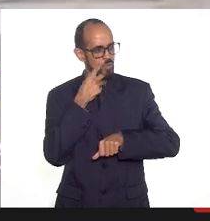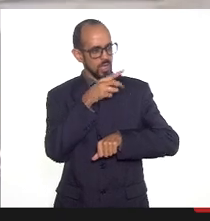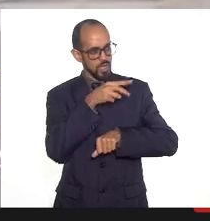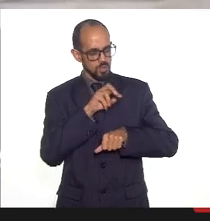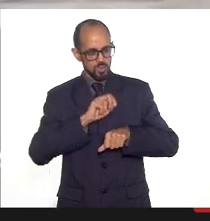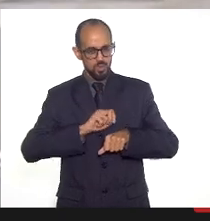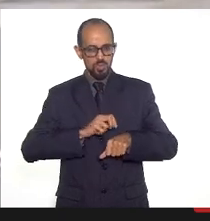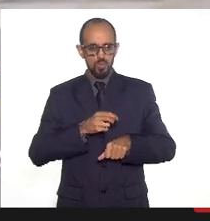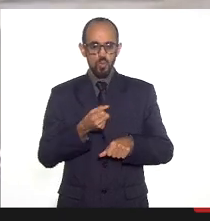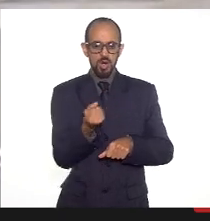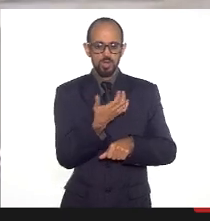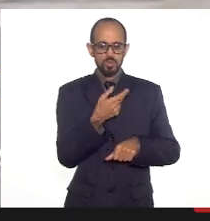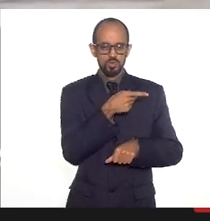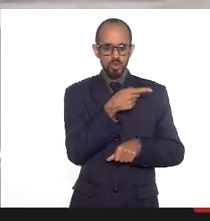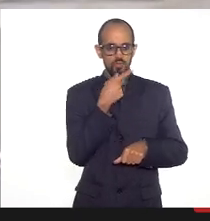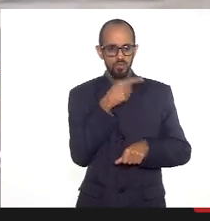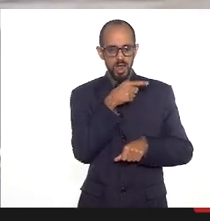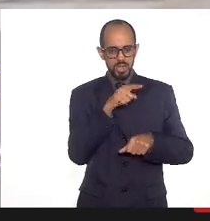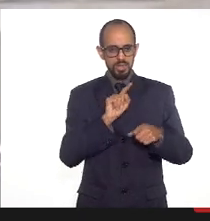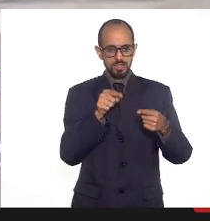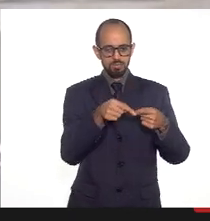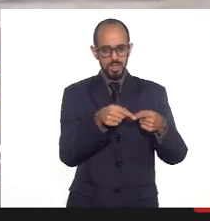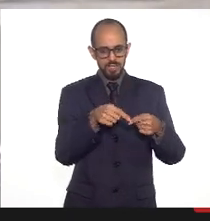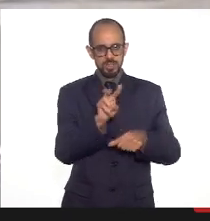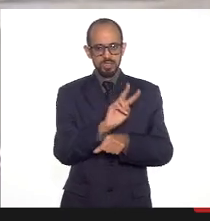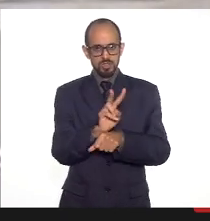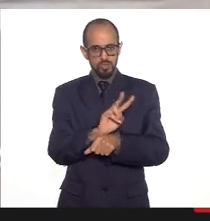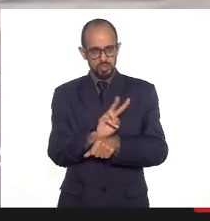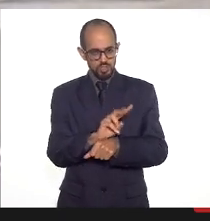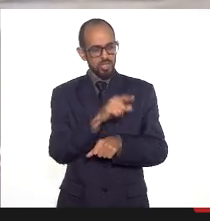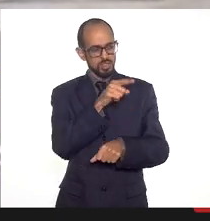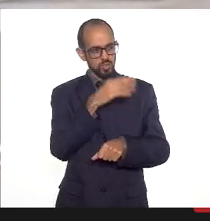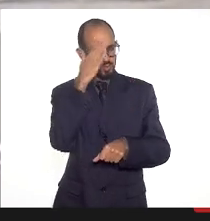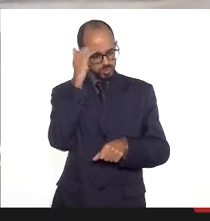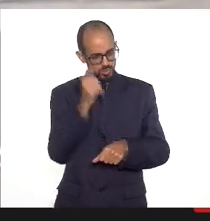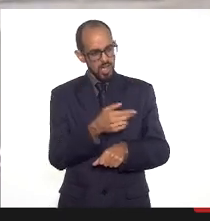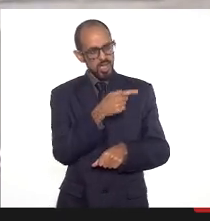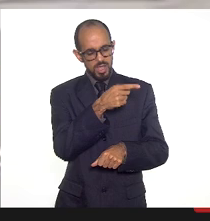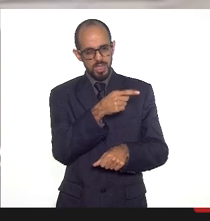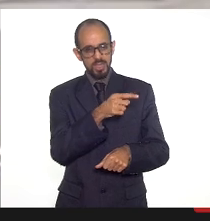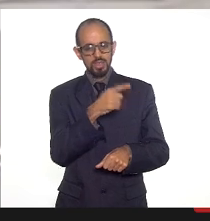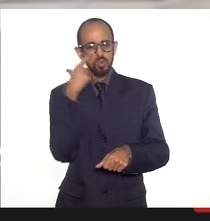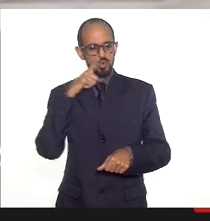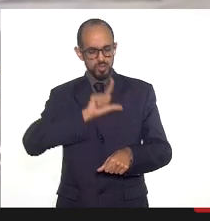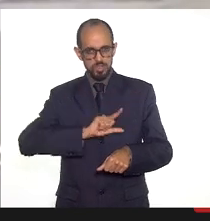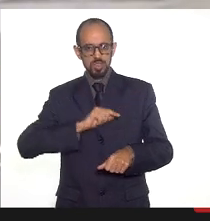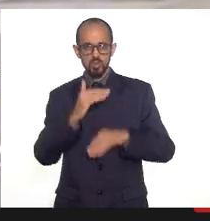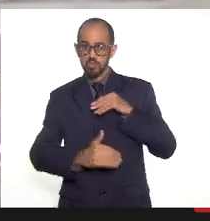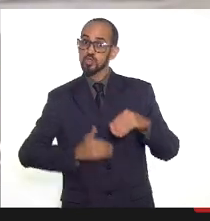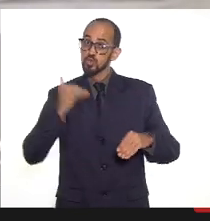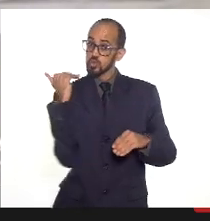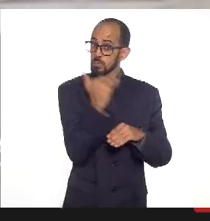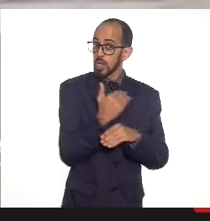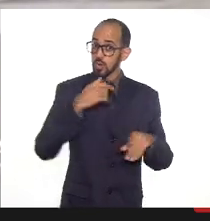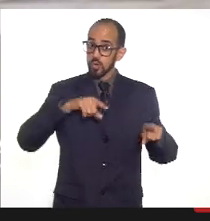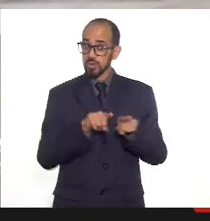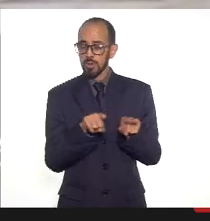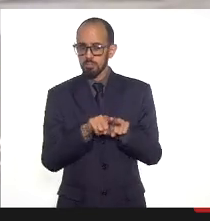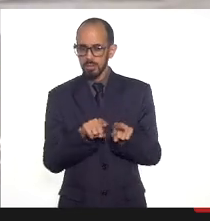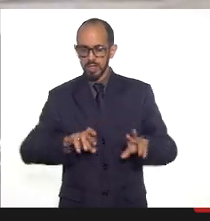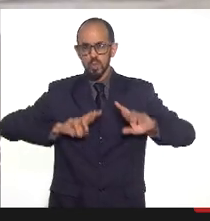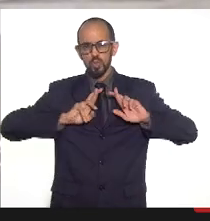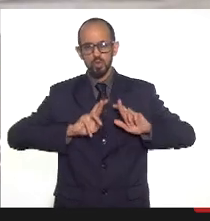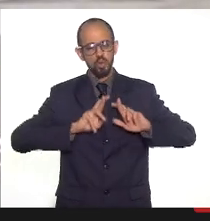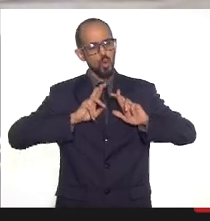observação quando fala das metas da vigilância que foram alcançadas e superadas e eu torço